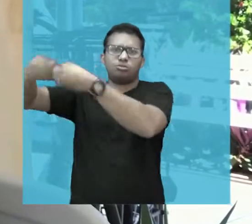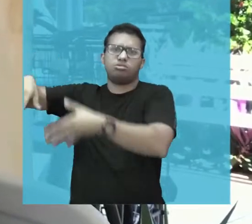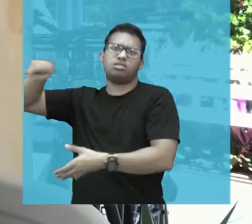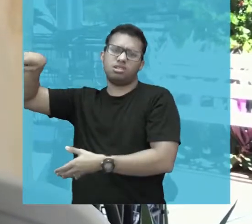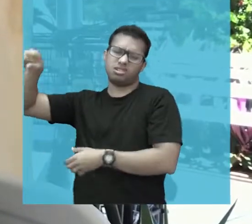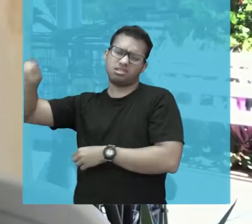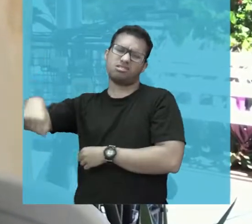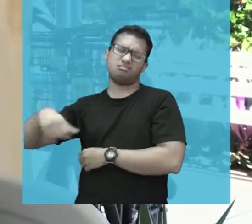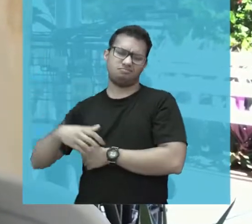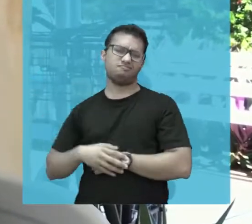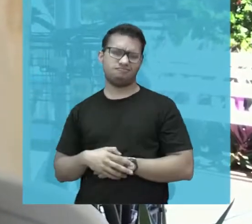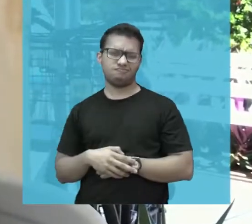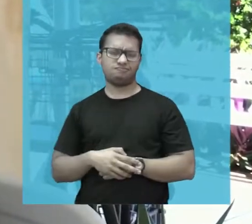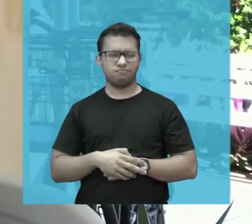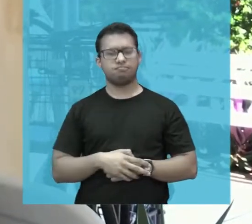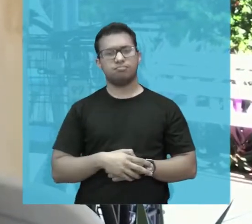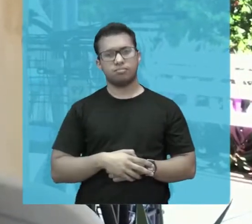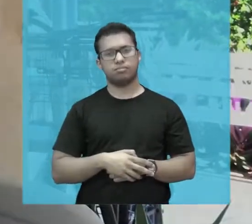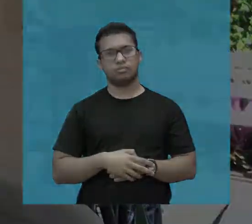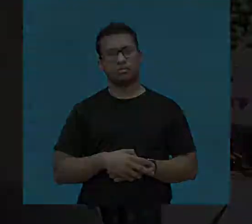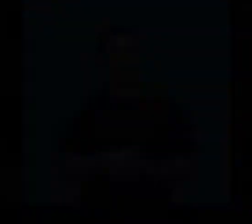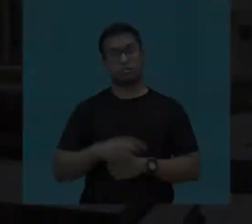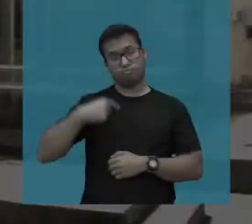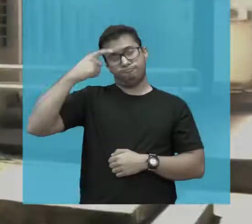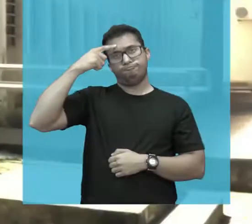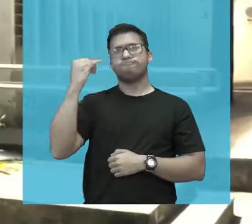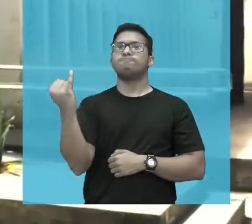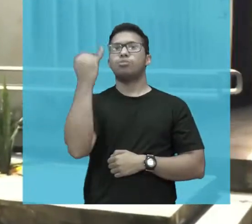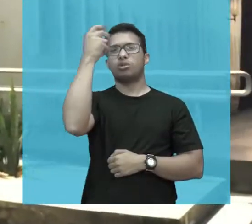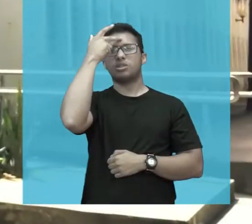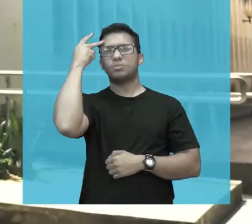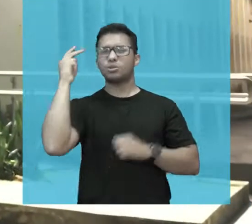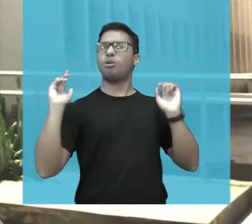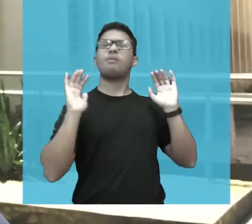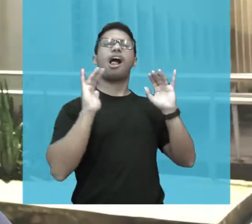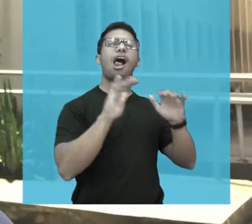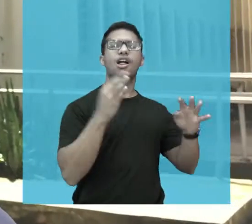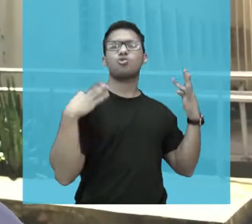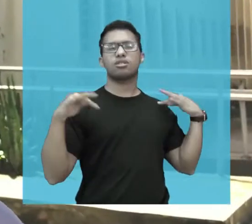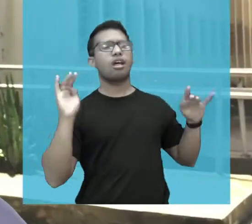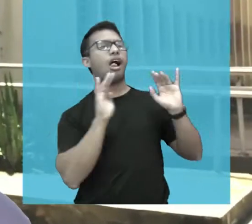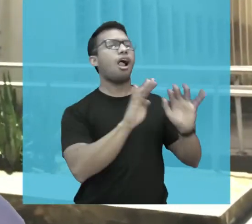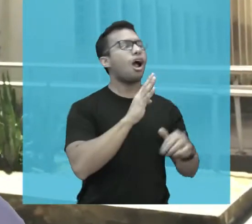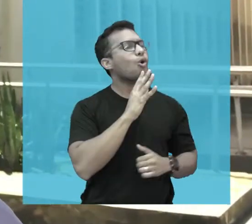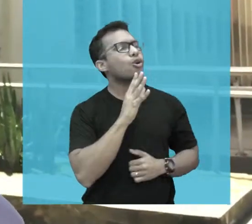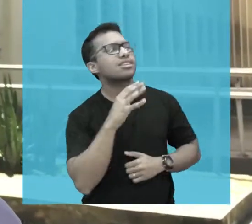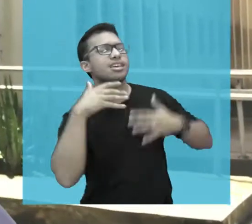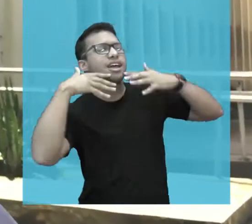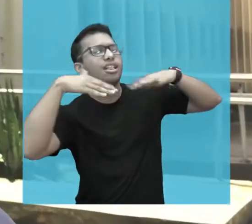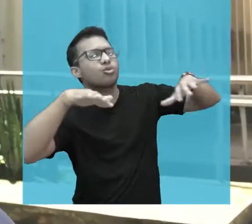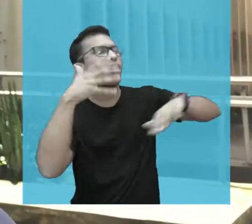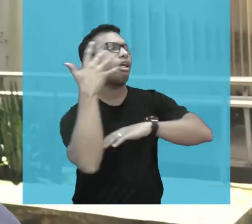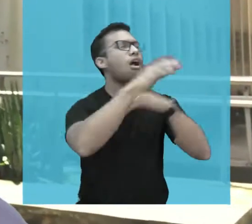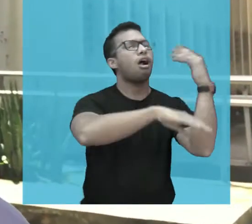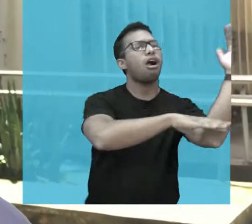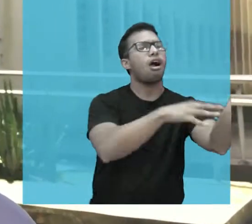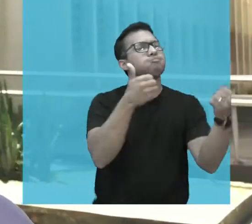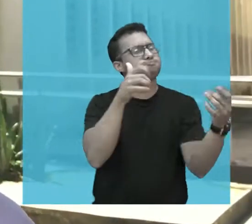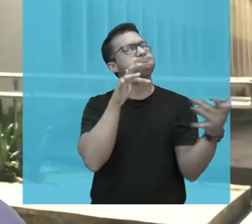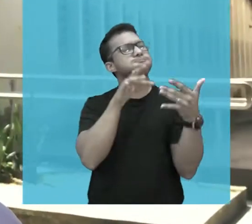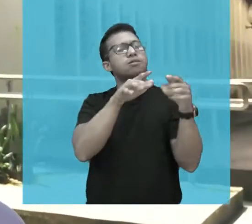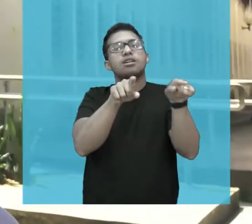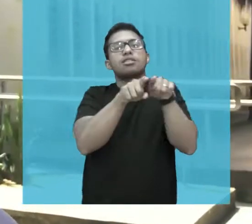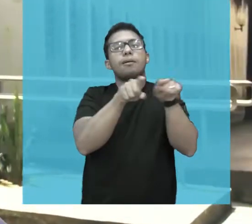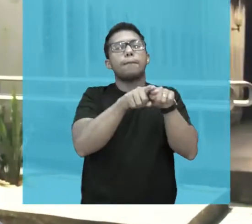Então, não acredito que vai prejudicar muito as pessoas. Eu acho que é muito importante, assim, a circulação de pessoas, principalmente com o